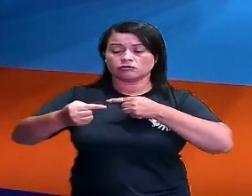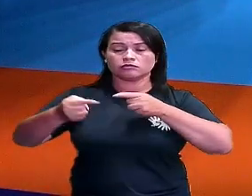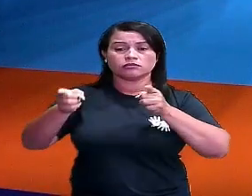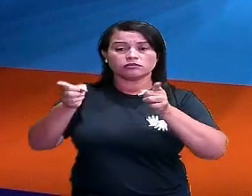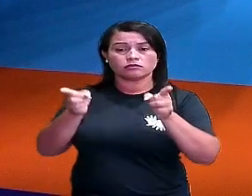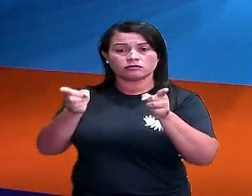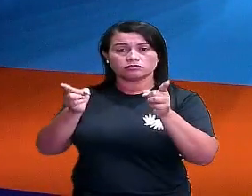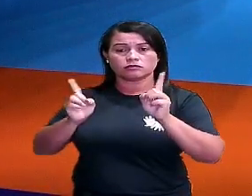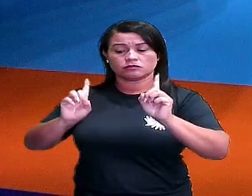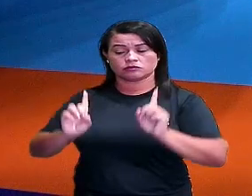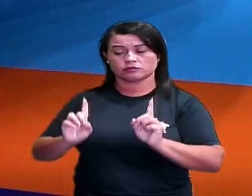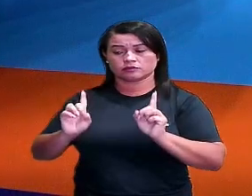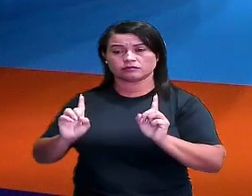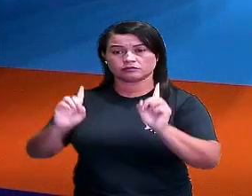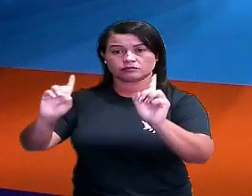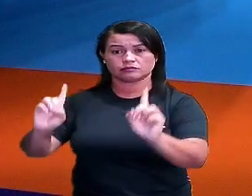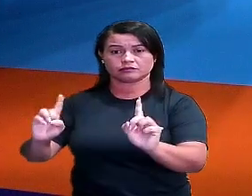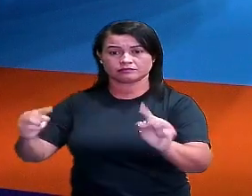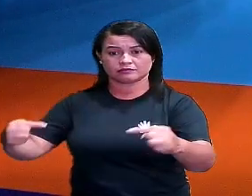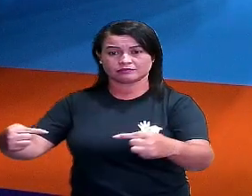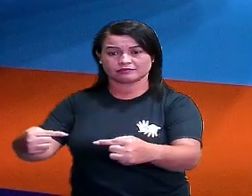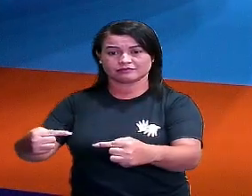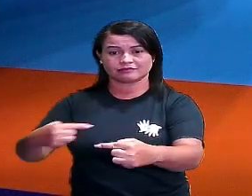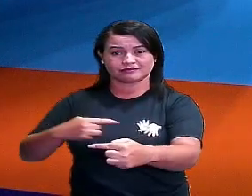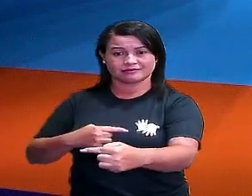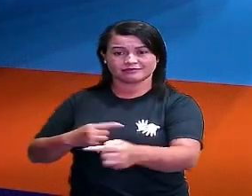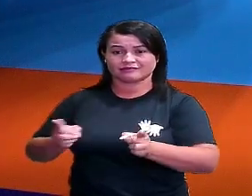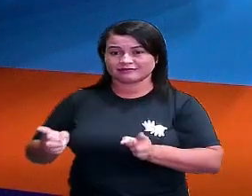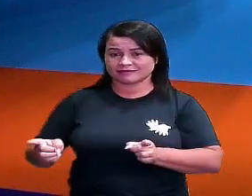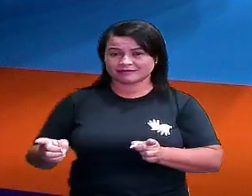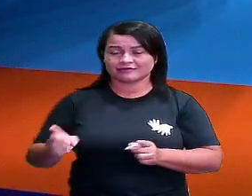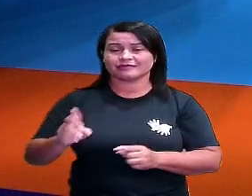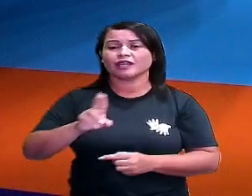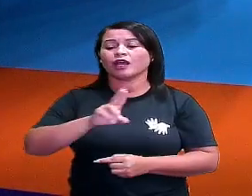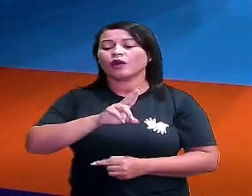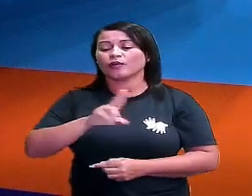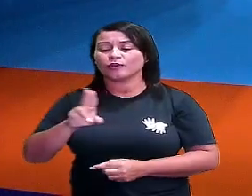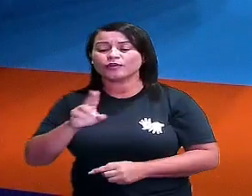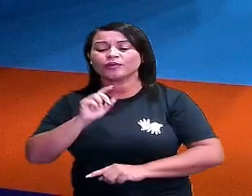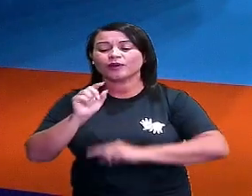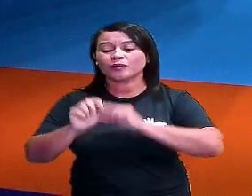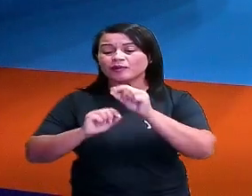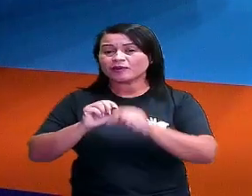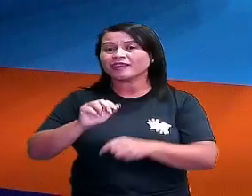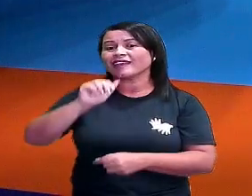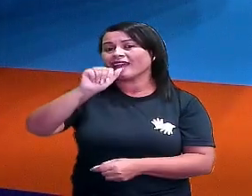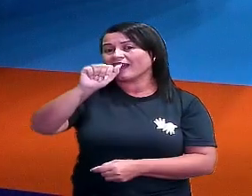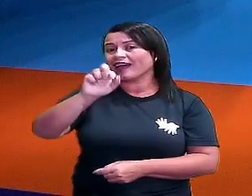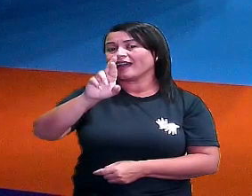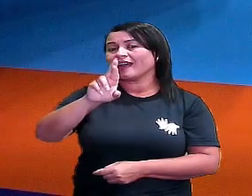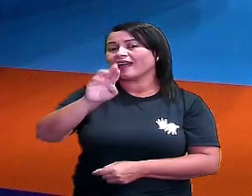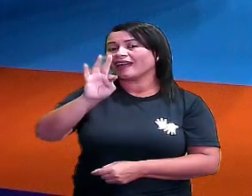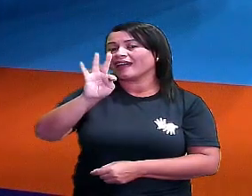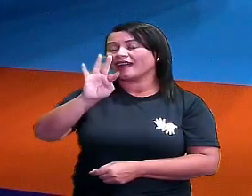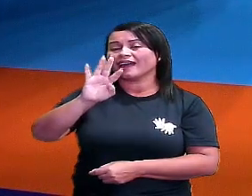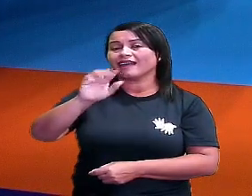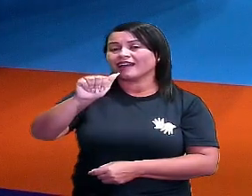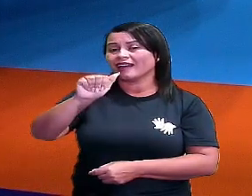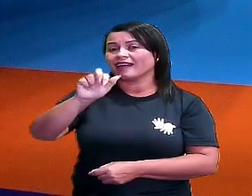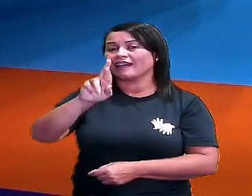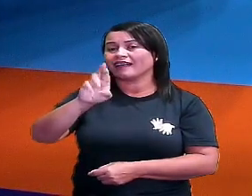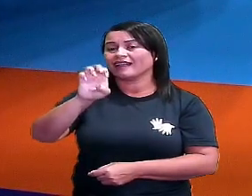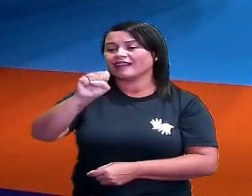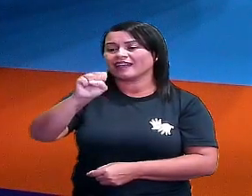segmento de reta. É o pedacinho, né, da reta que está ali indicando a